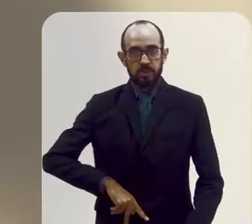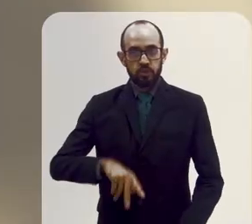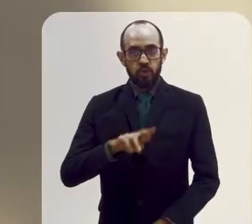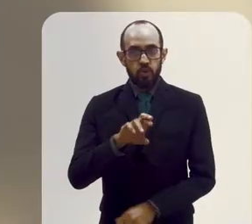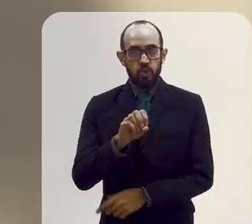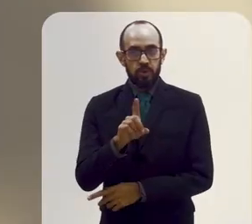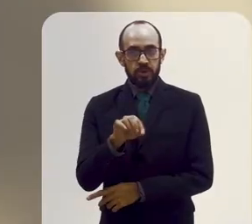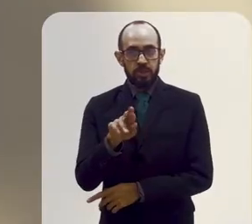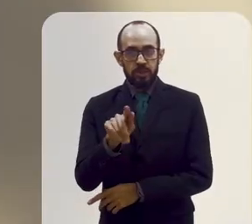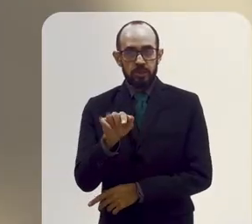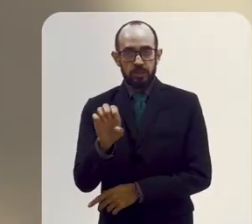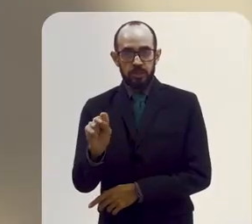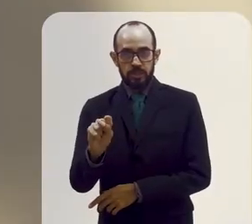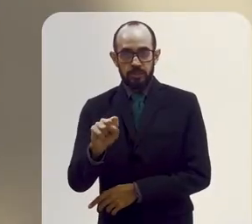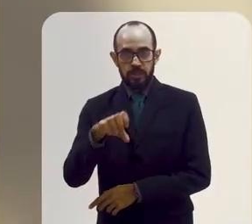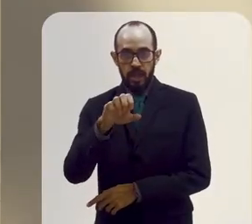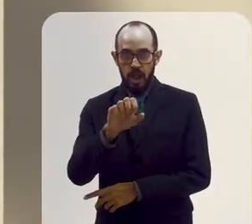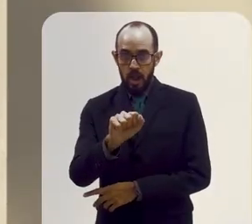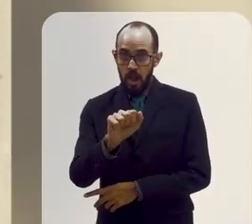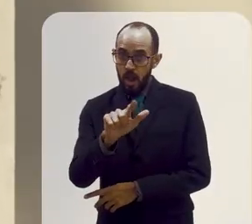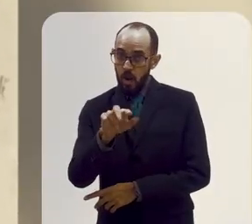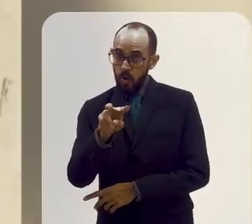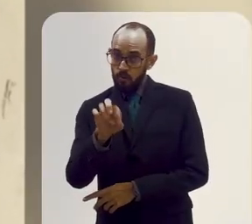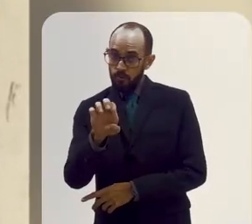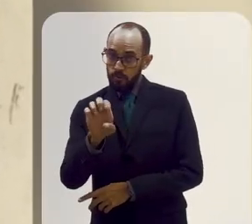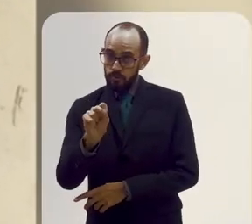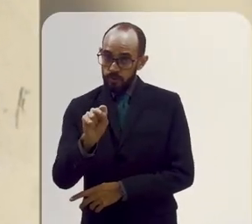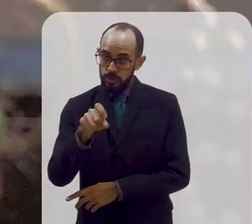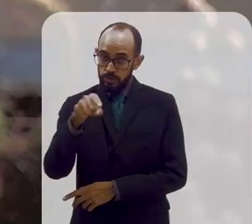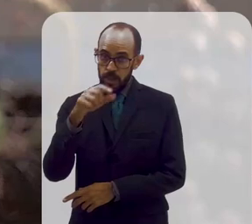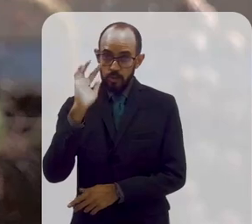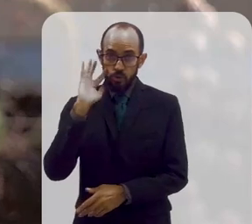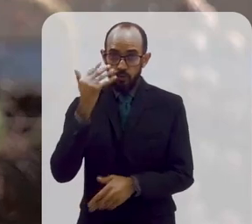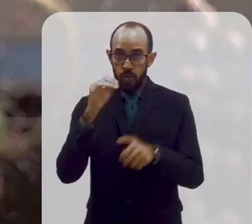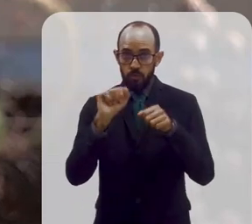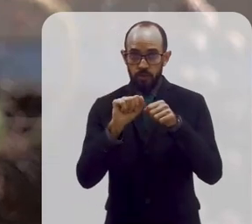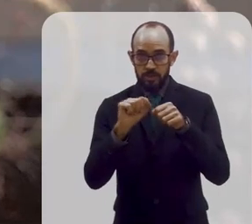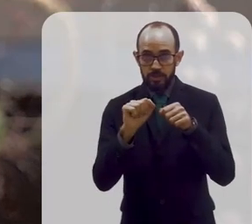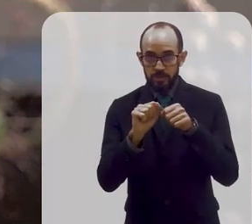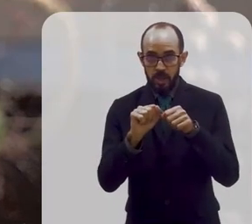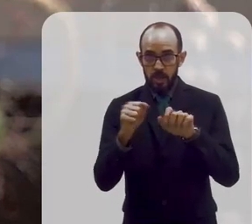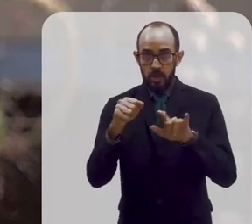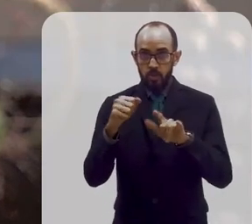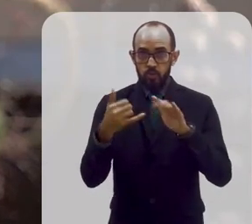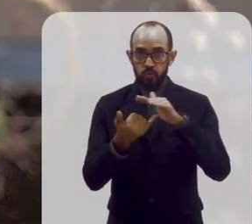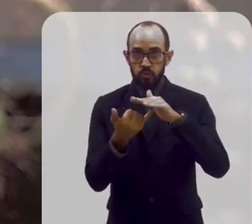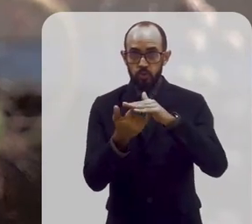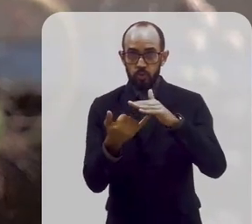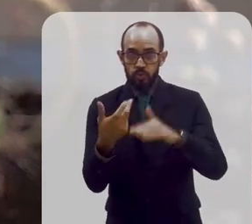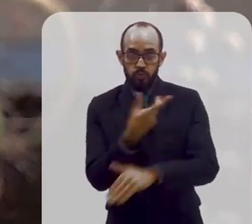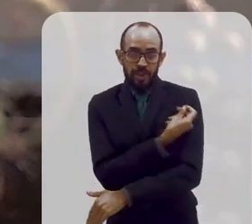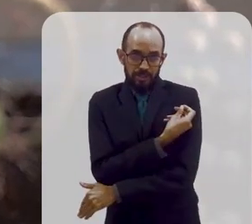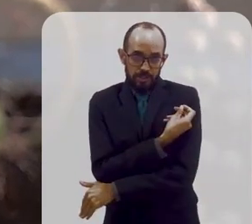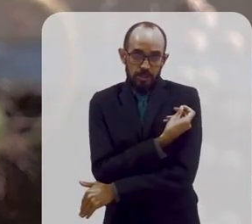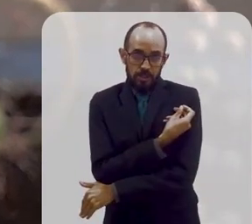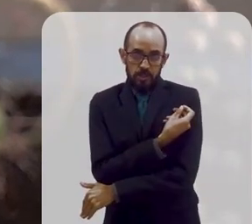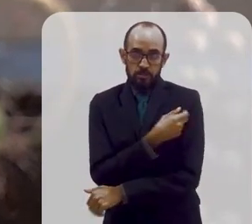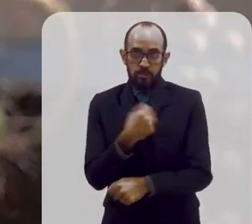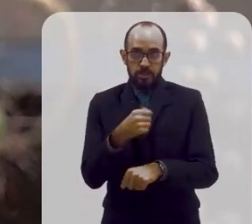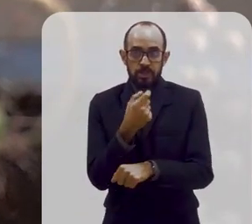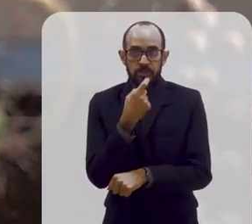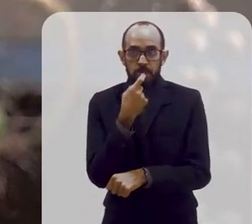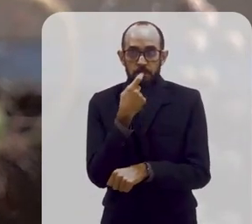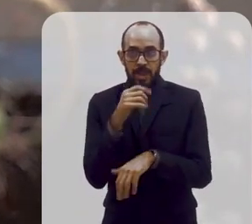Rodrigues Alves, que era o presidente da época, determinou a criação de um instituto vacínico. Esse instituto